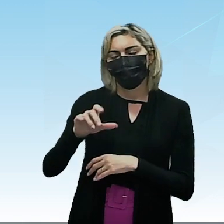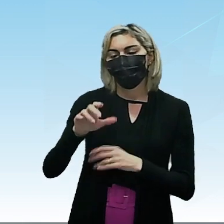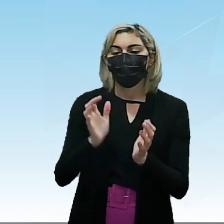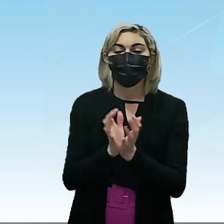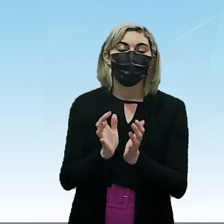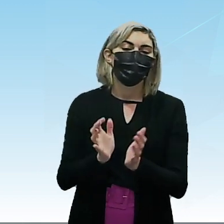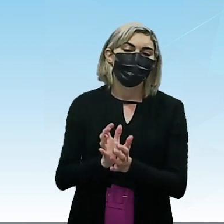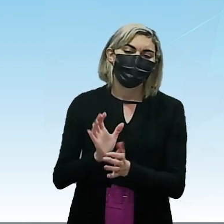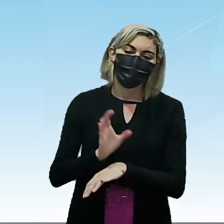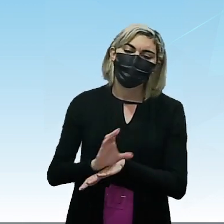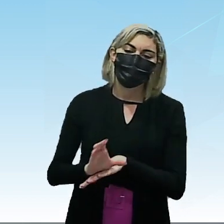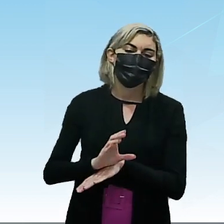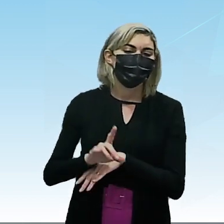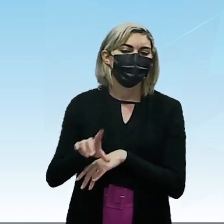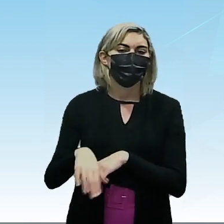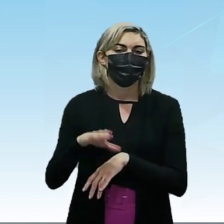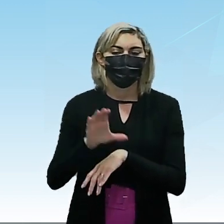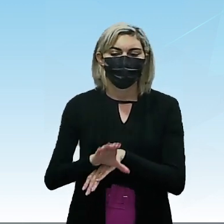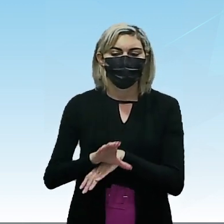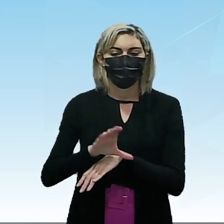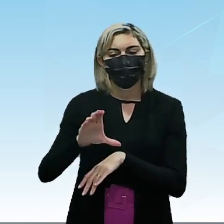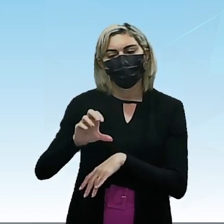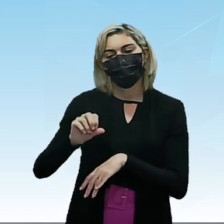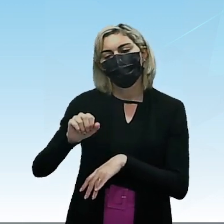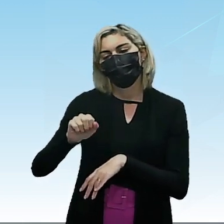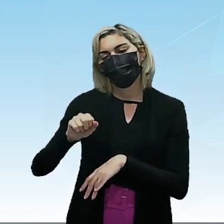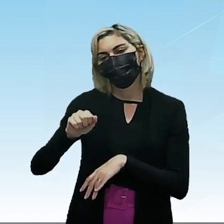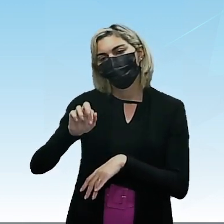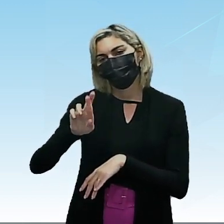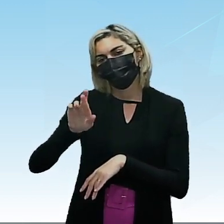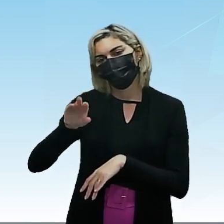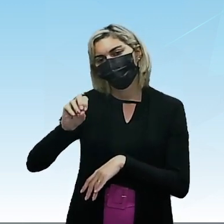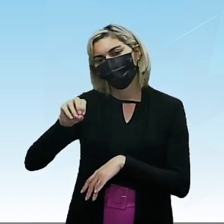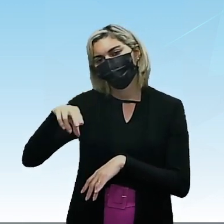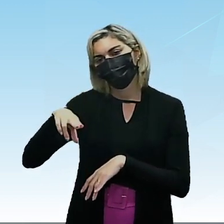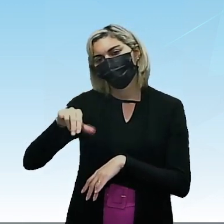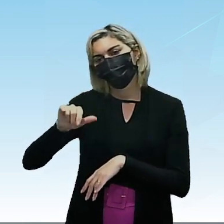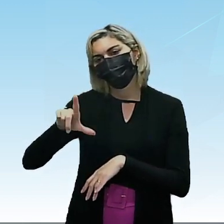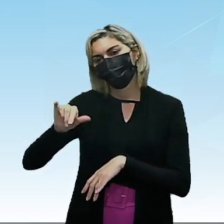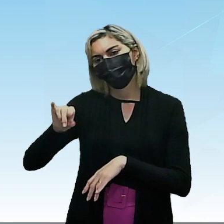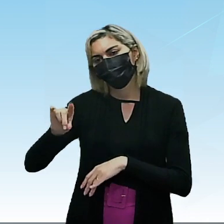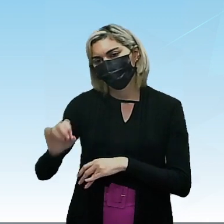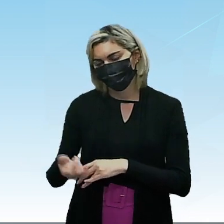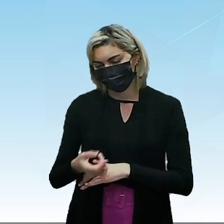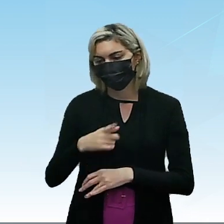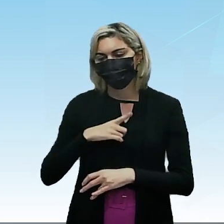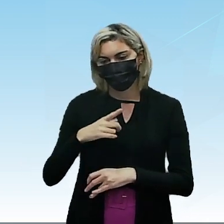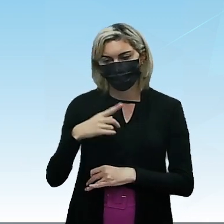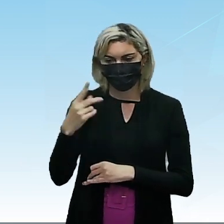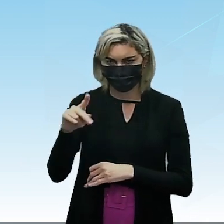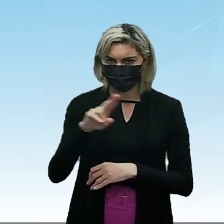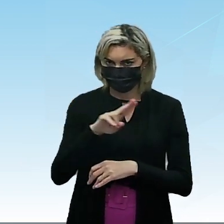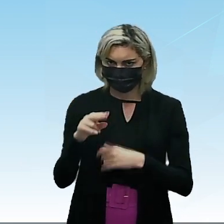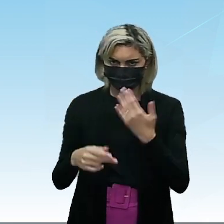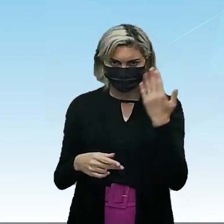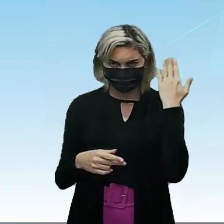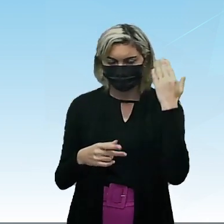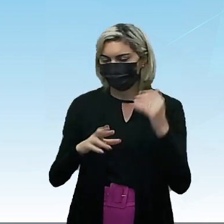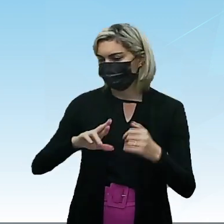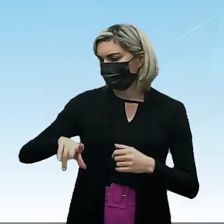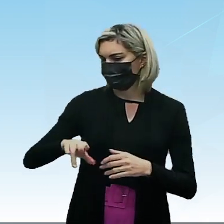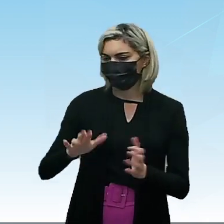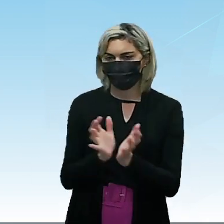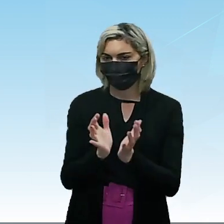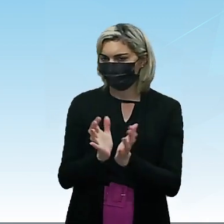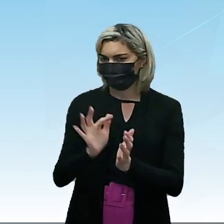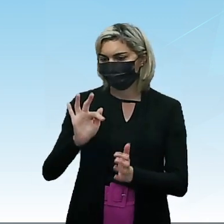grupos funcionais carbonilados. Beleza? Então, a carbonila ele não é um